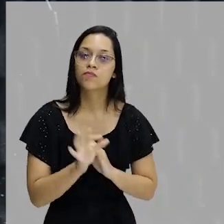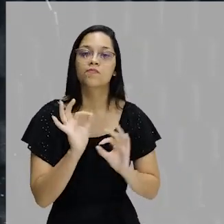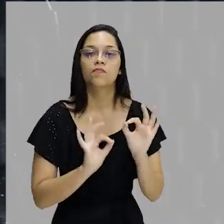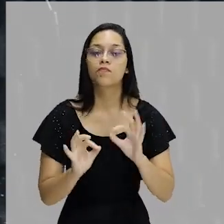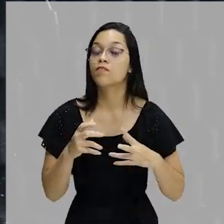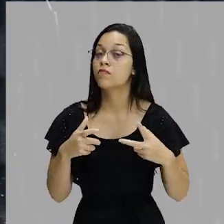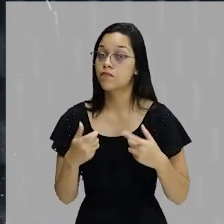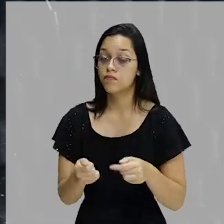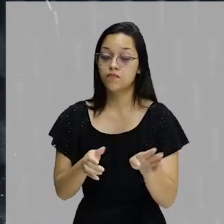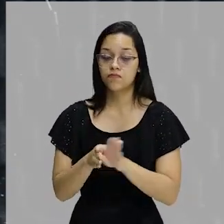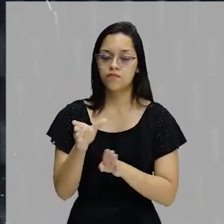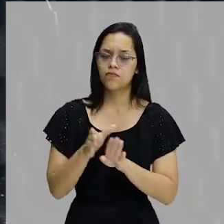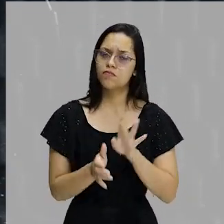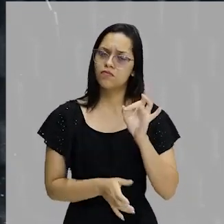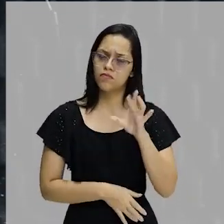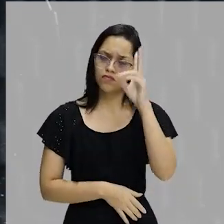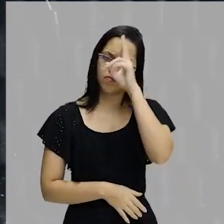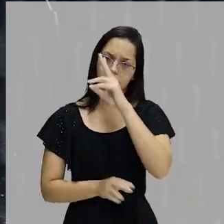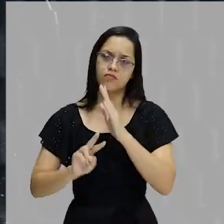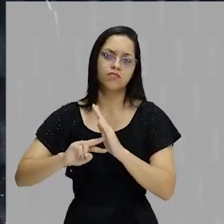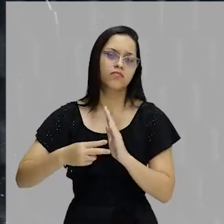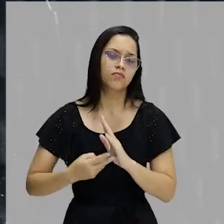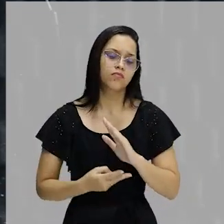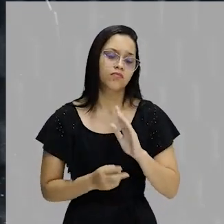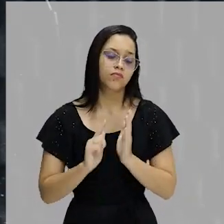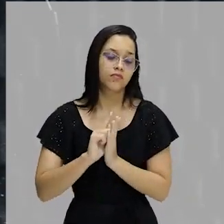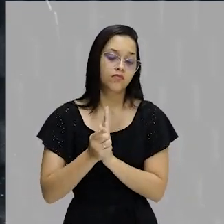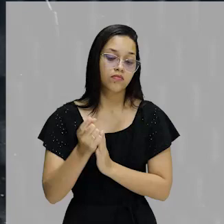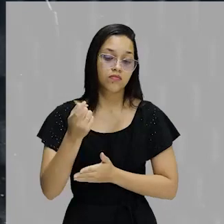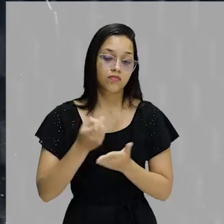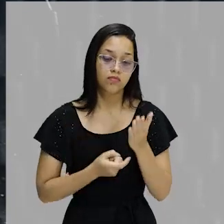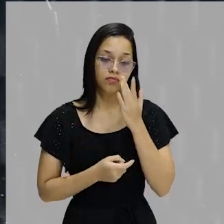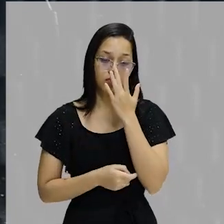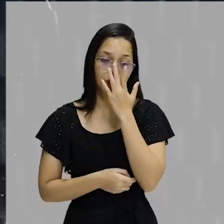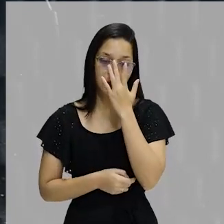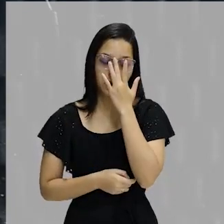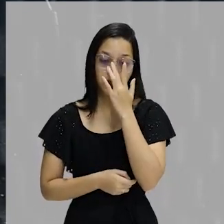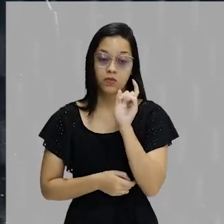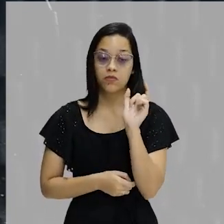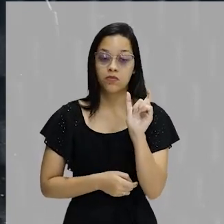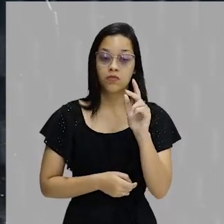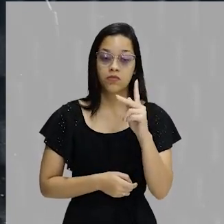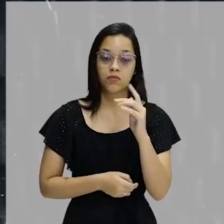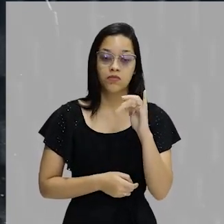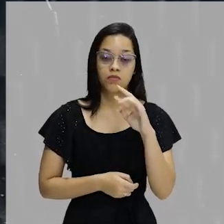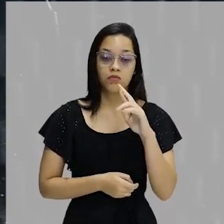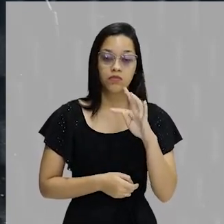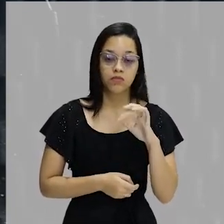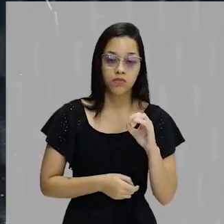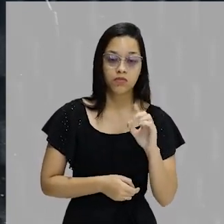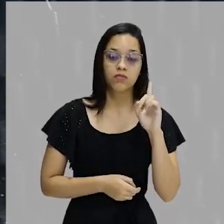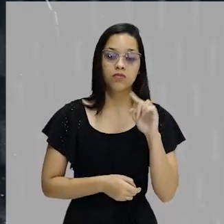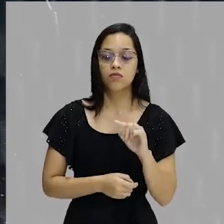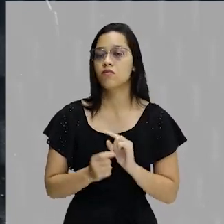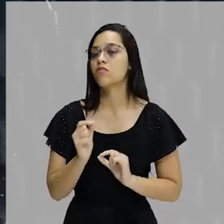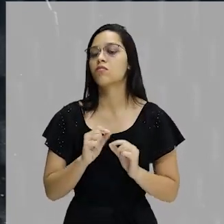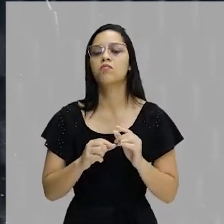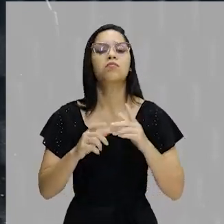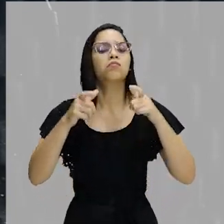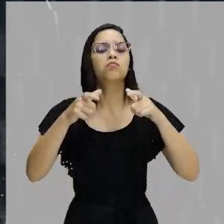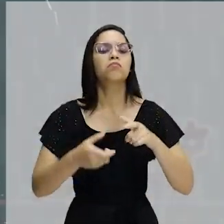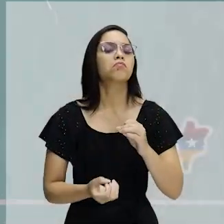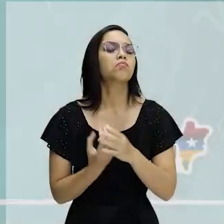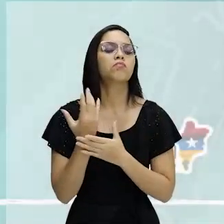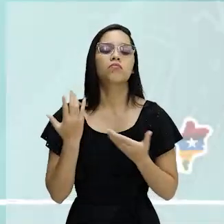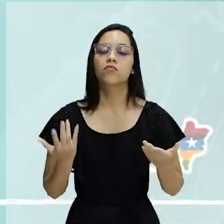vocês as instruções. Então, isso aqui é só para a gente lembrar o que é gênero textual, está certo? E o hipertexto é um gênero textual. Vamos rever de onde vem